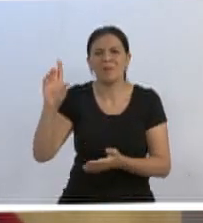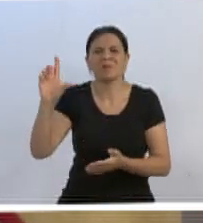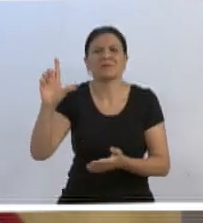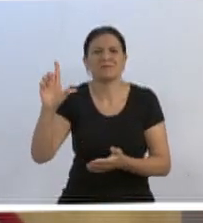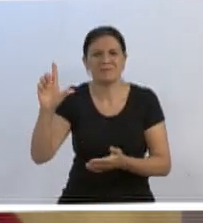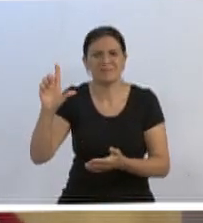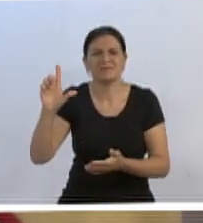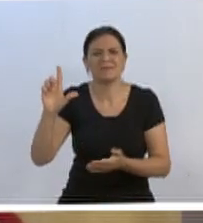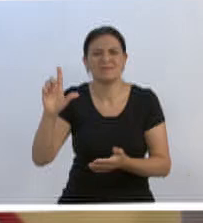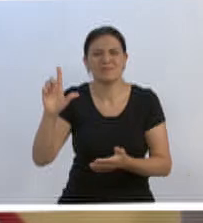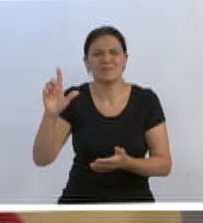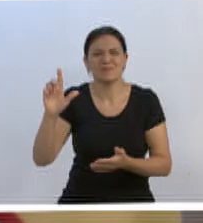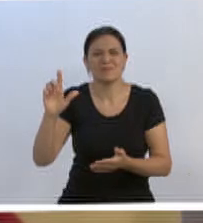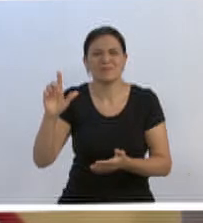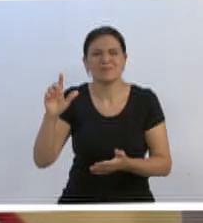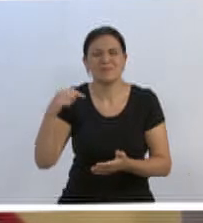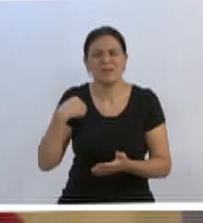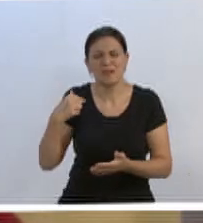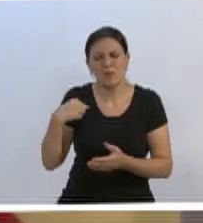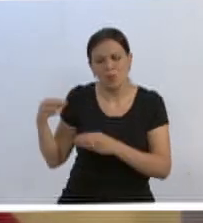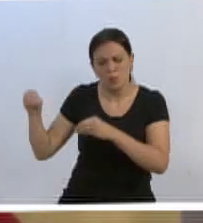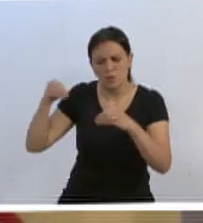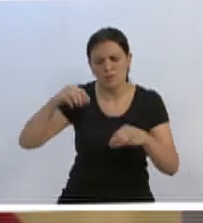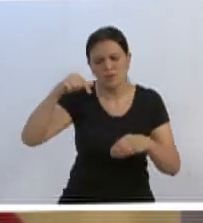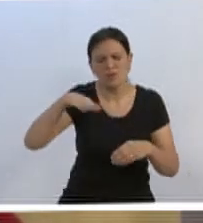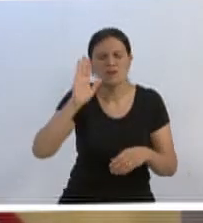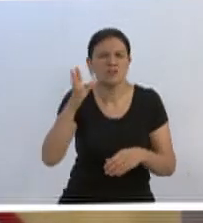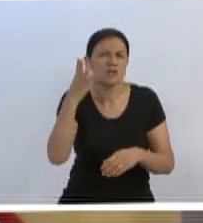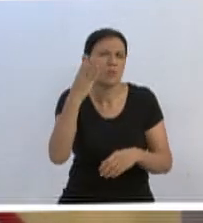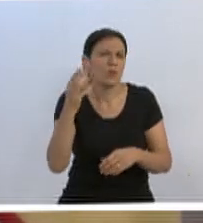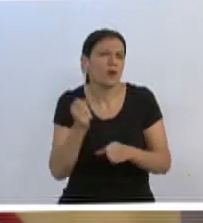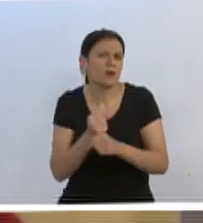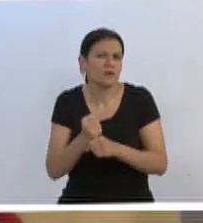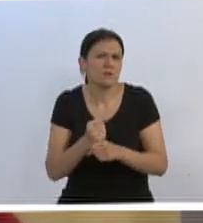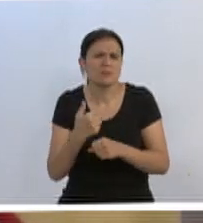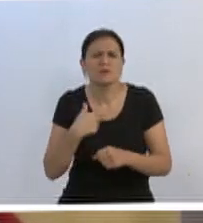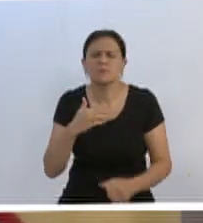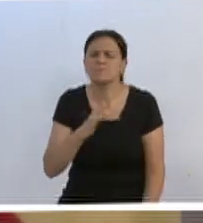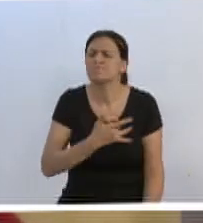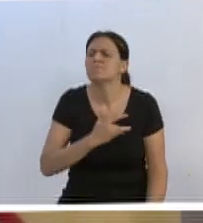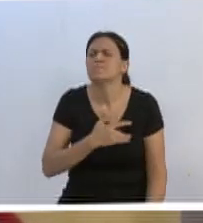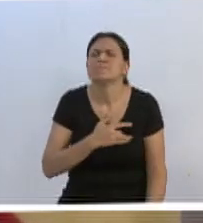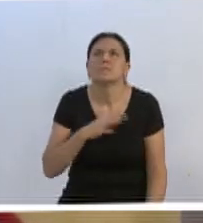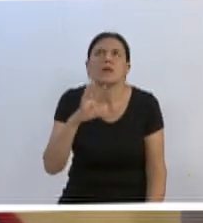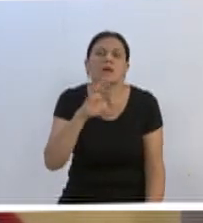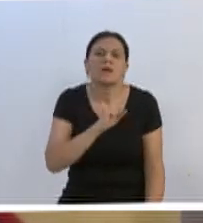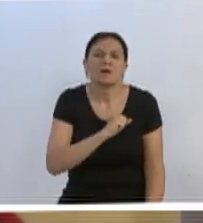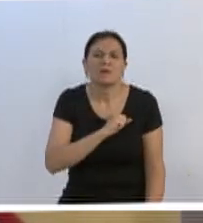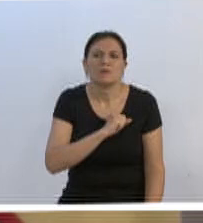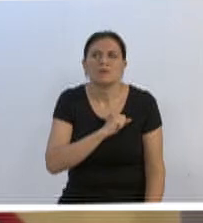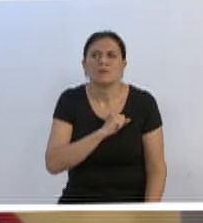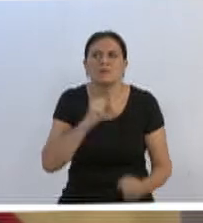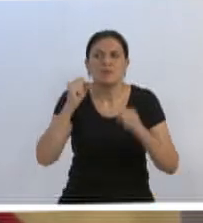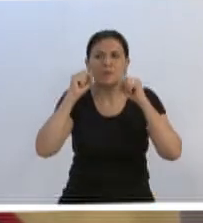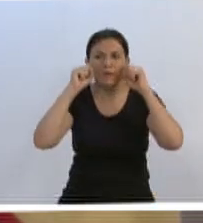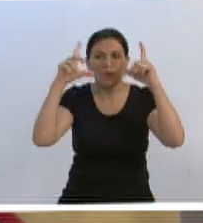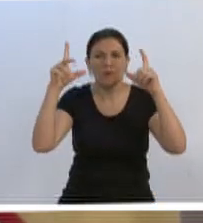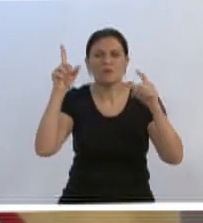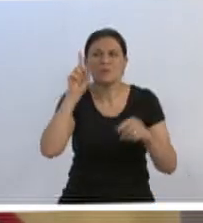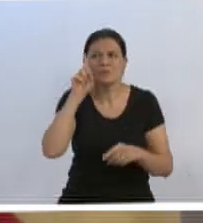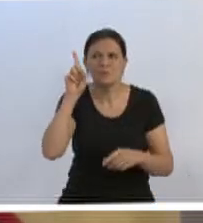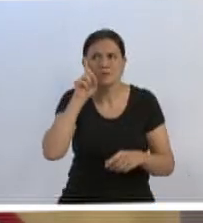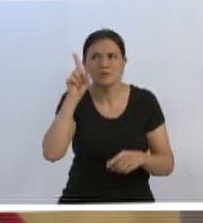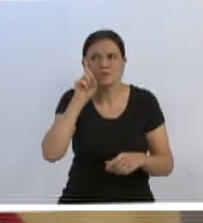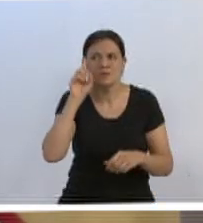cidade que me adotou com 4 anos que vim para cá, essa cidade que eu sou apaixonado, que eu amo e que eu levanto todos os dias, eu e a minha equipe, para a gente dar o